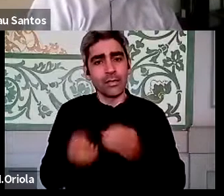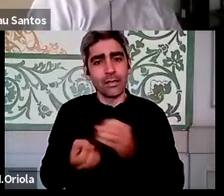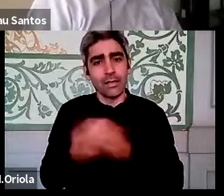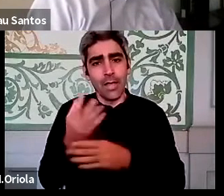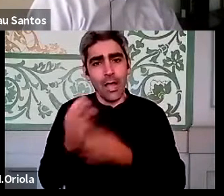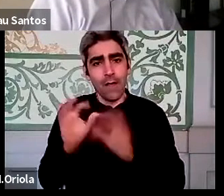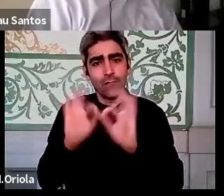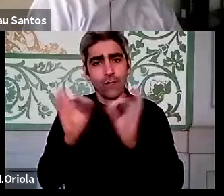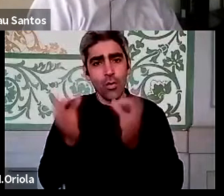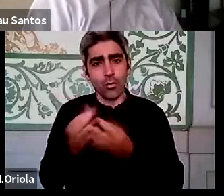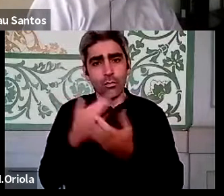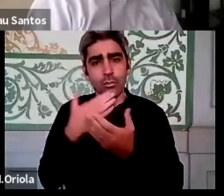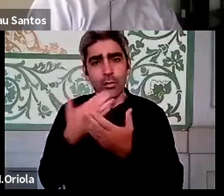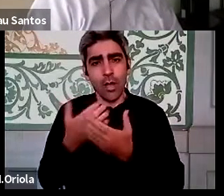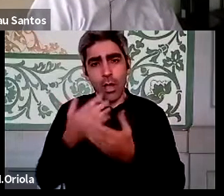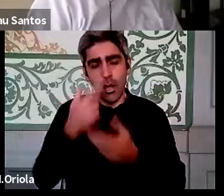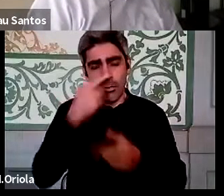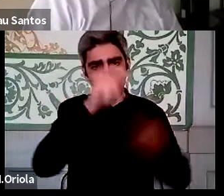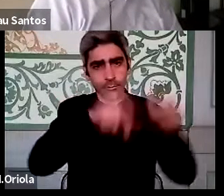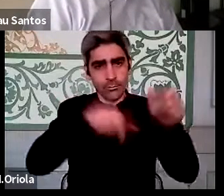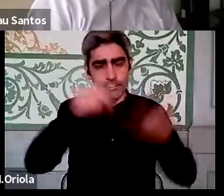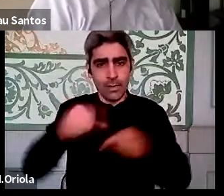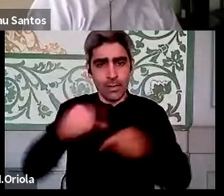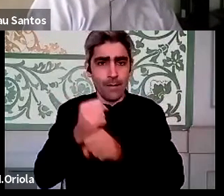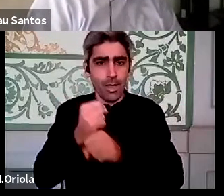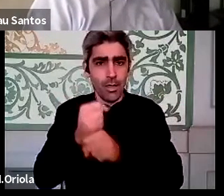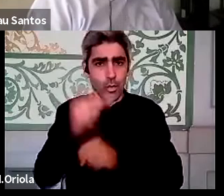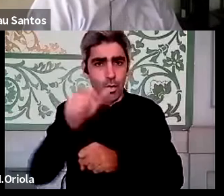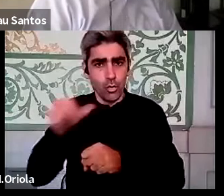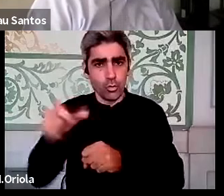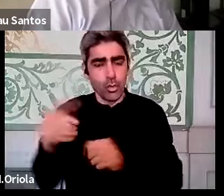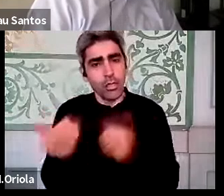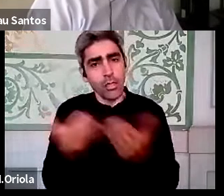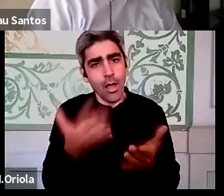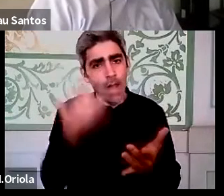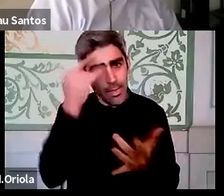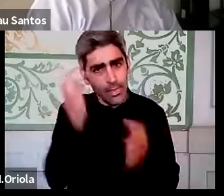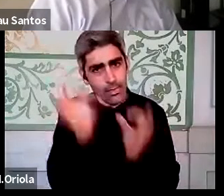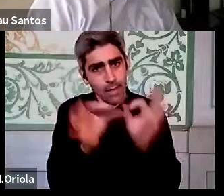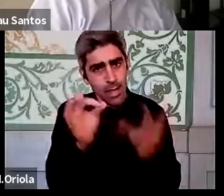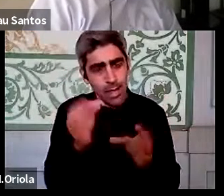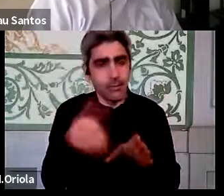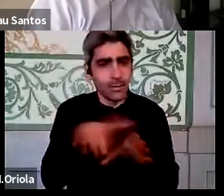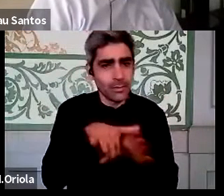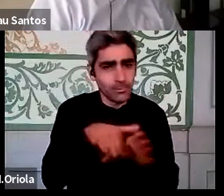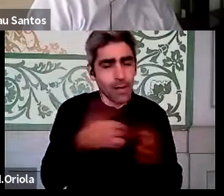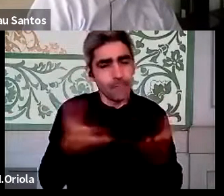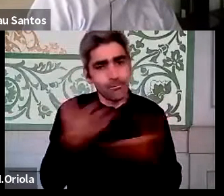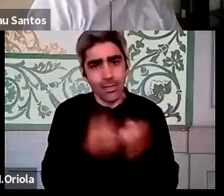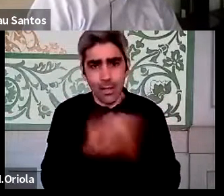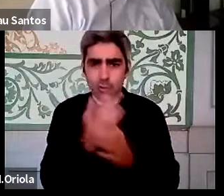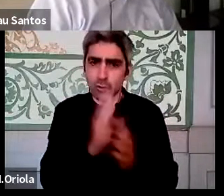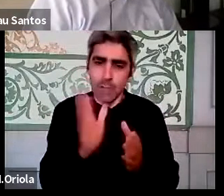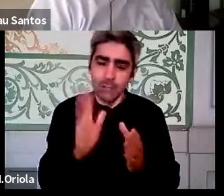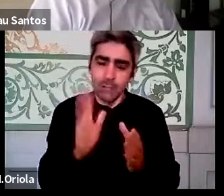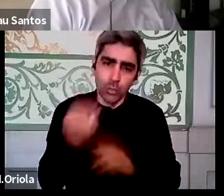os trabalhadores poderem participar, dar ideias, tem sido criado, eu acho que tem sido criado, mas acho que agora temos que conseguir o fazer.